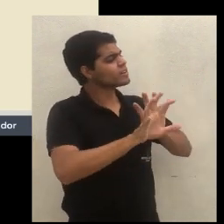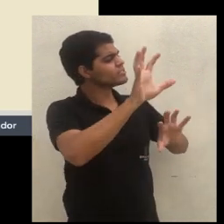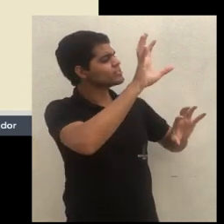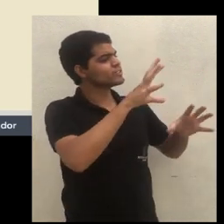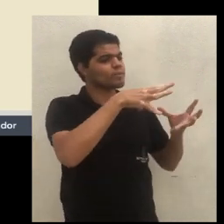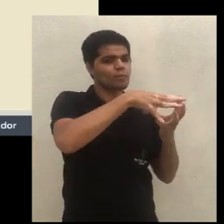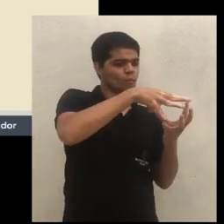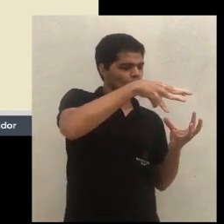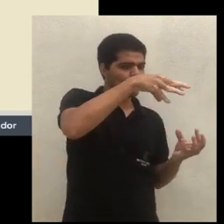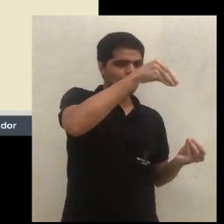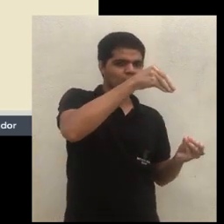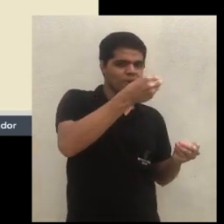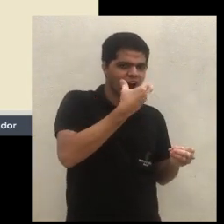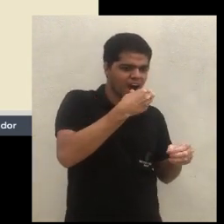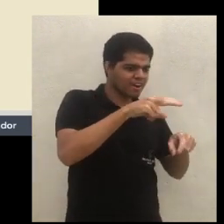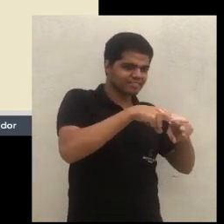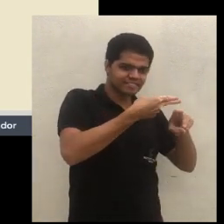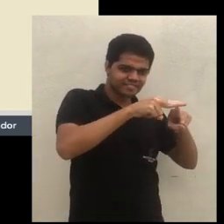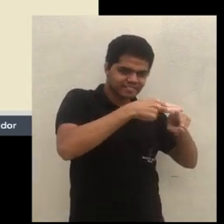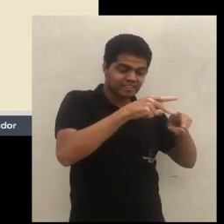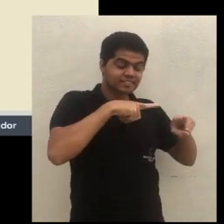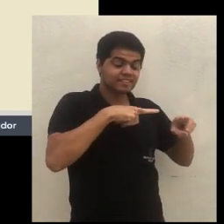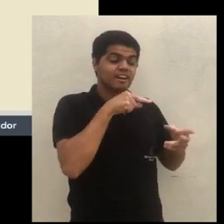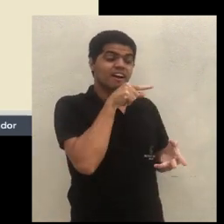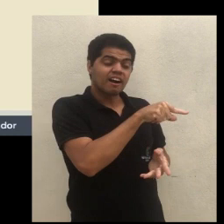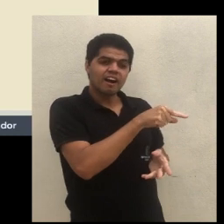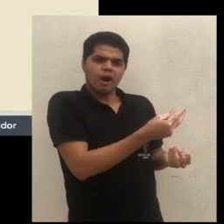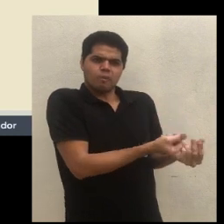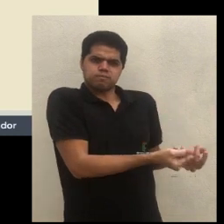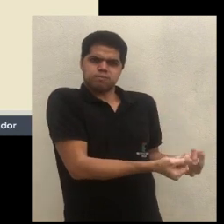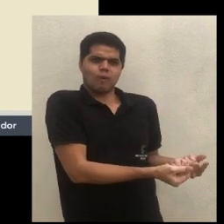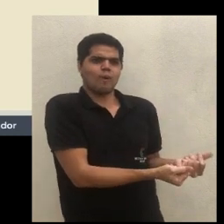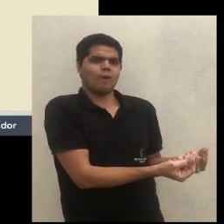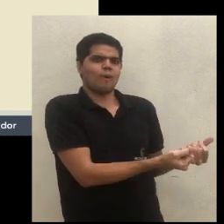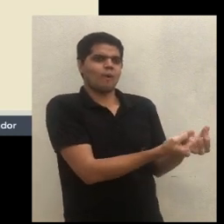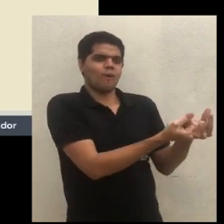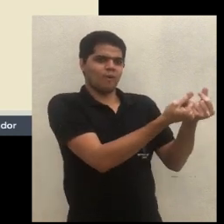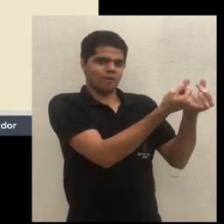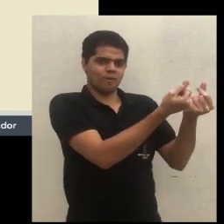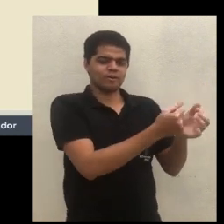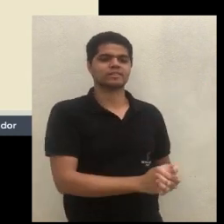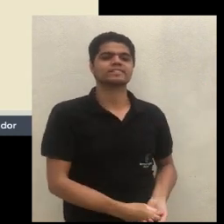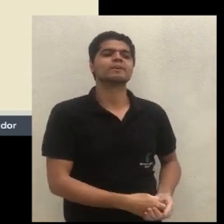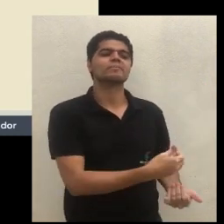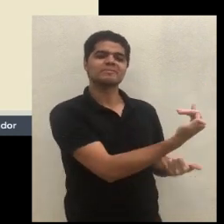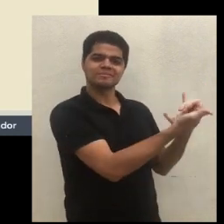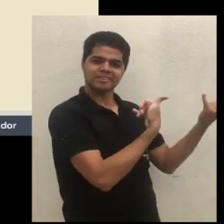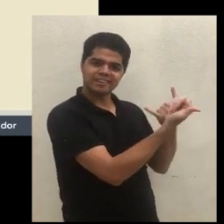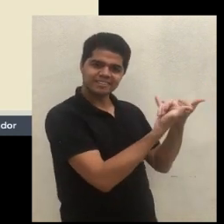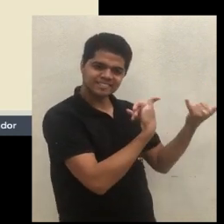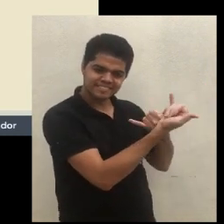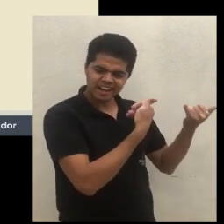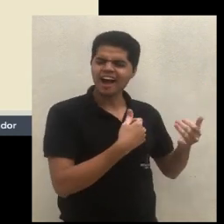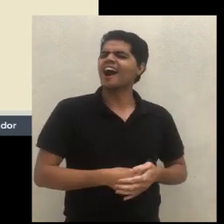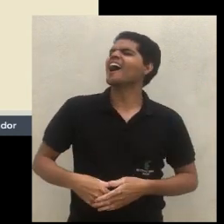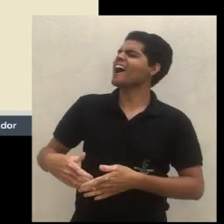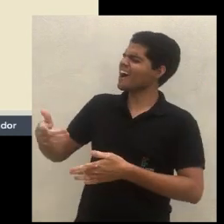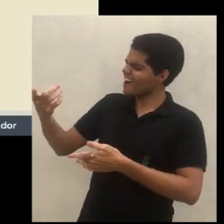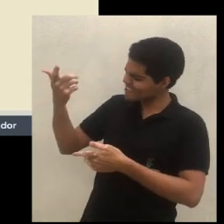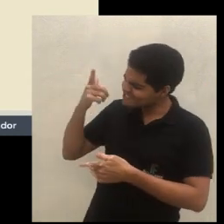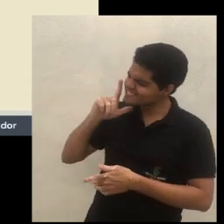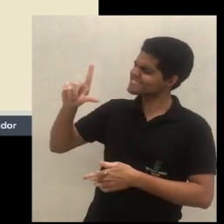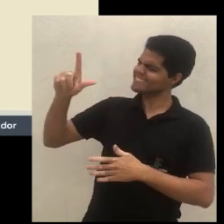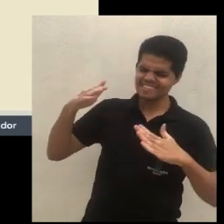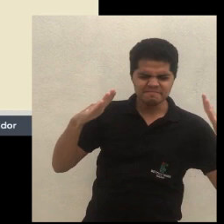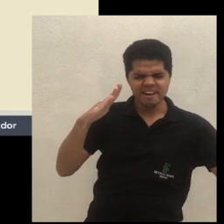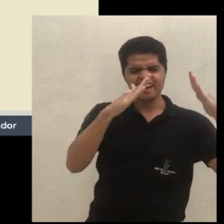eu sempre dizia a eles, o cacau vai ser a poupança. E eu ouvi de muitos, bem que você falou, com cacau eu fiz minha barcaça, com